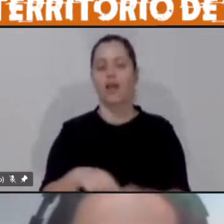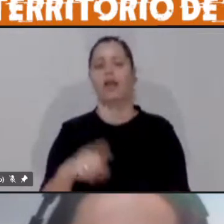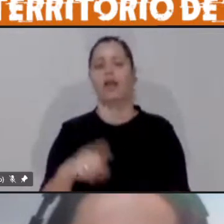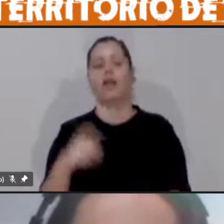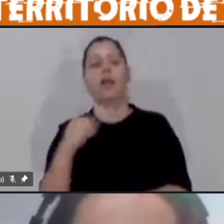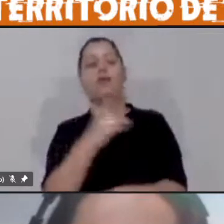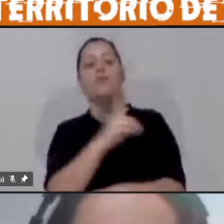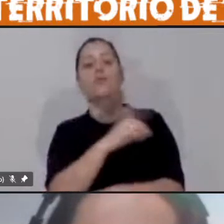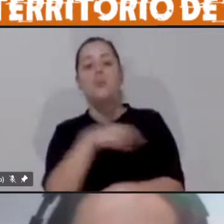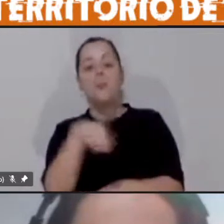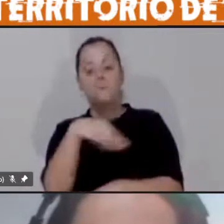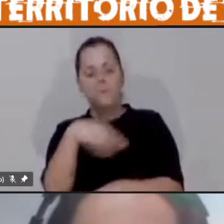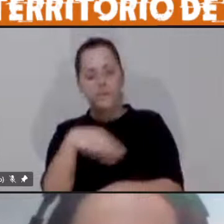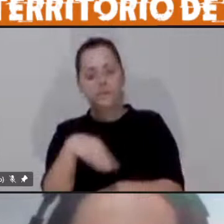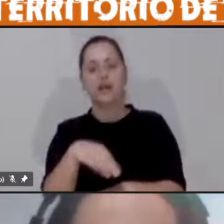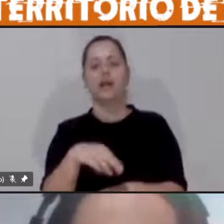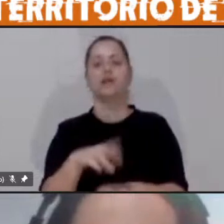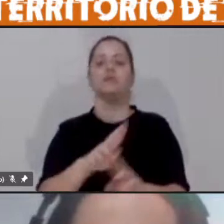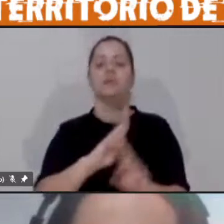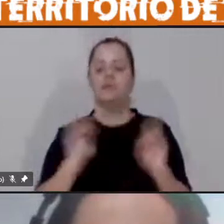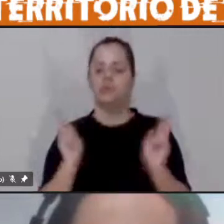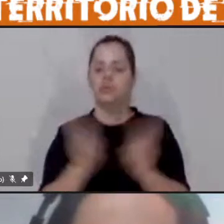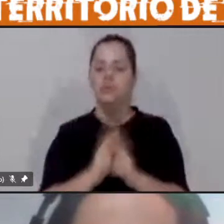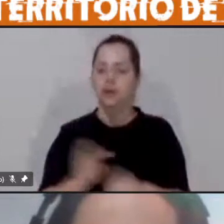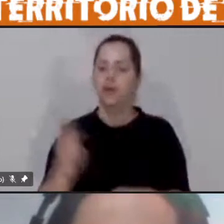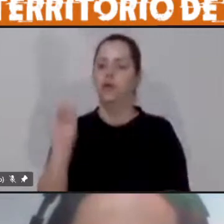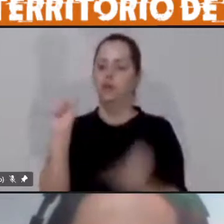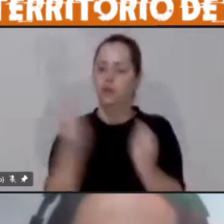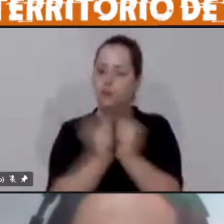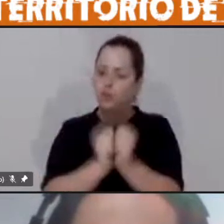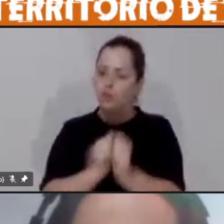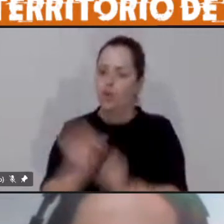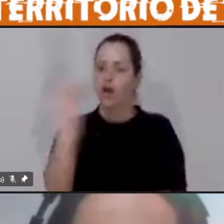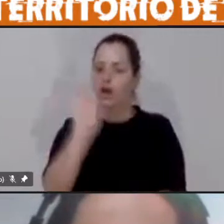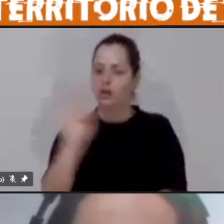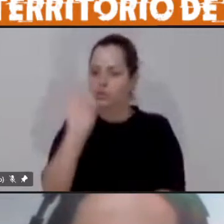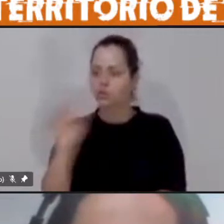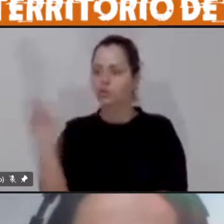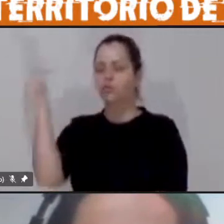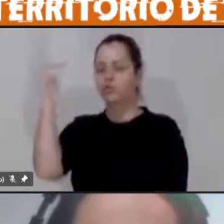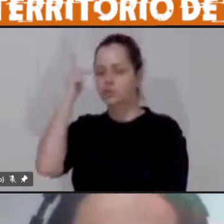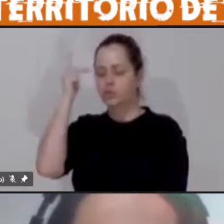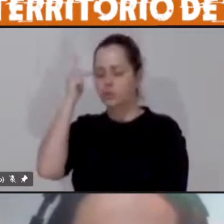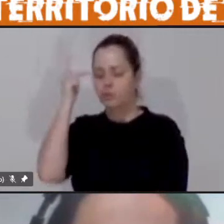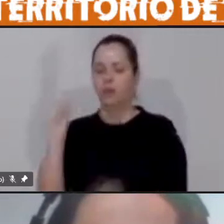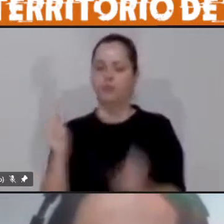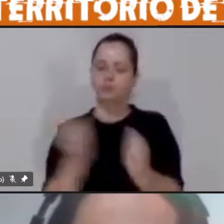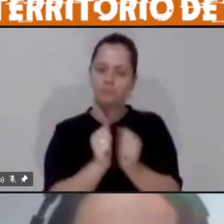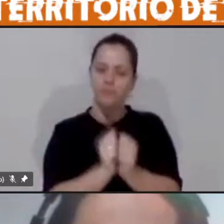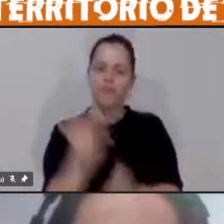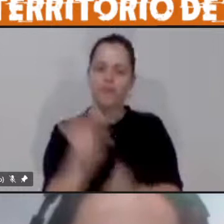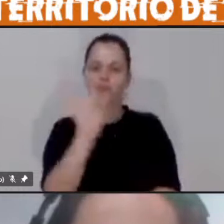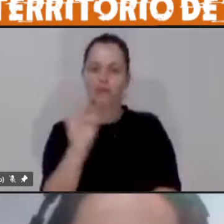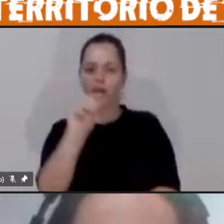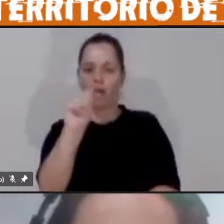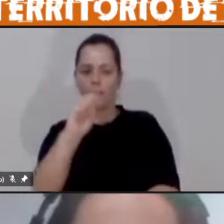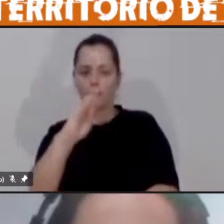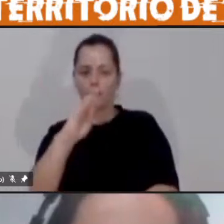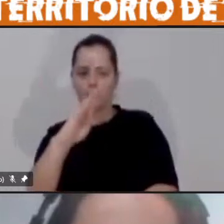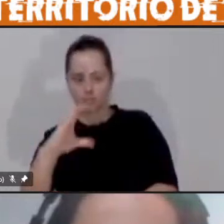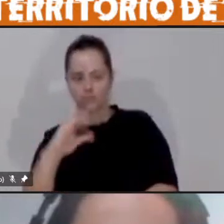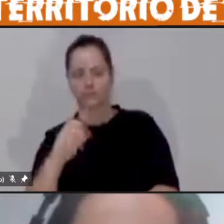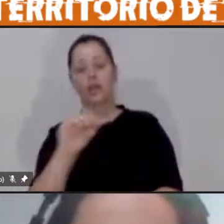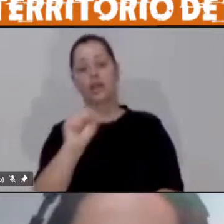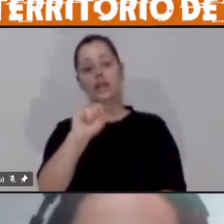Planejamento Urbano e Regional pela Universidade de São Paulo. é professora da Universidade Federal do ABC. Silvana, mais uma vez, muito